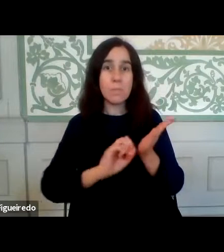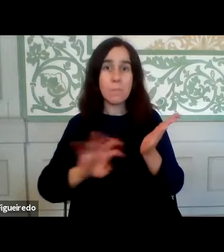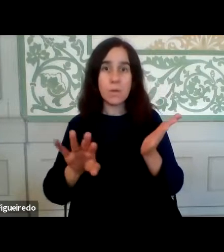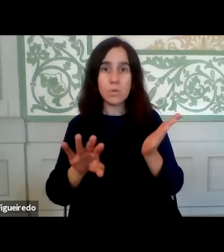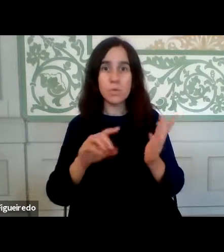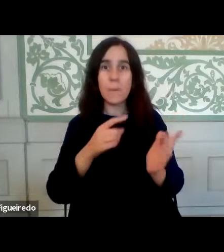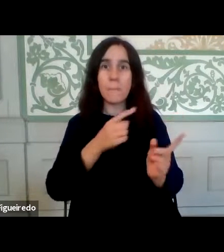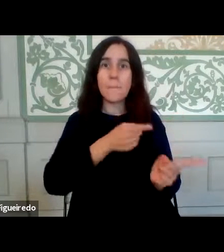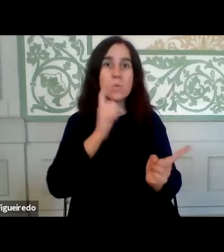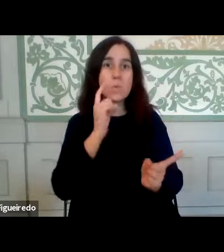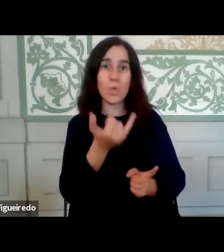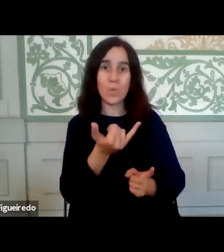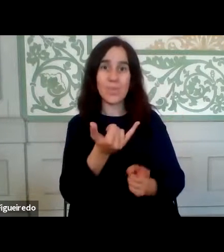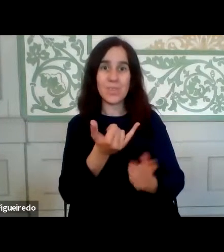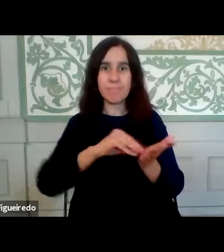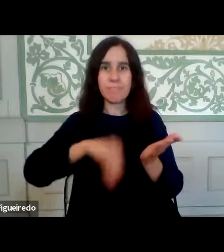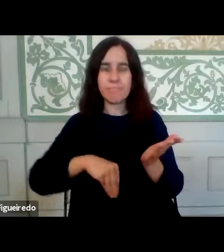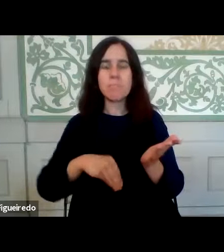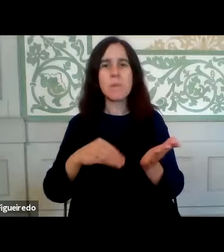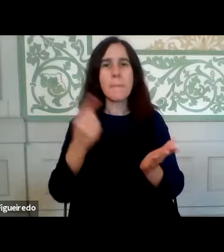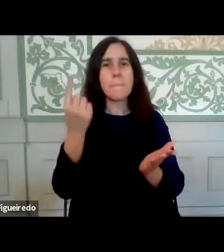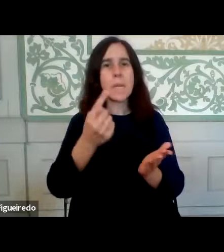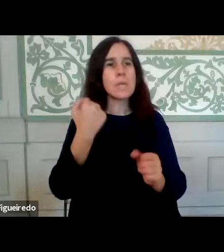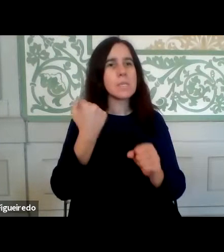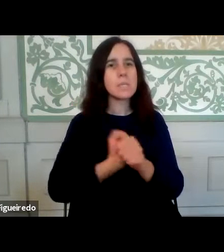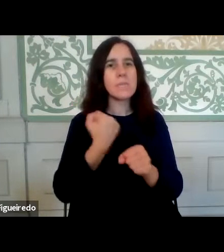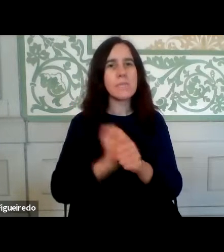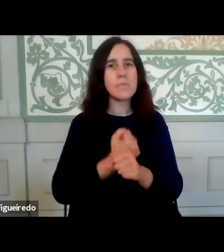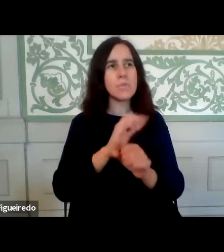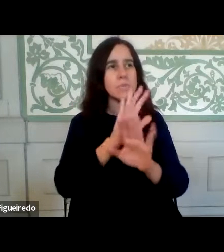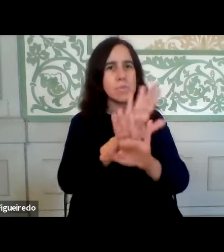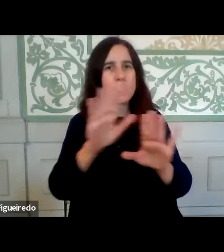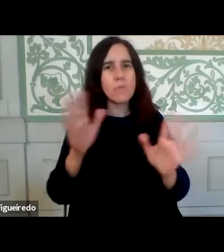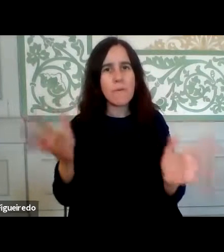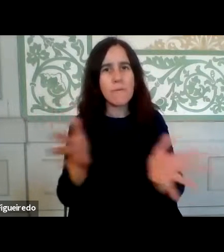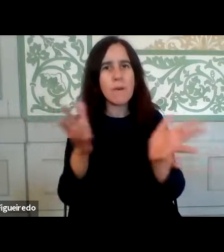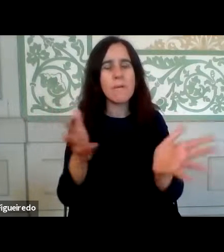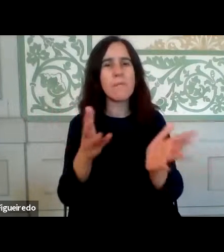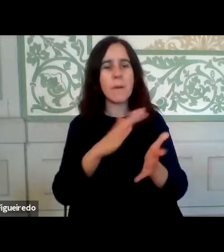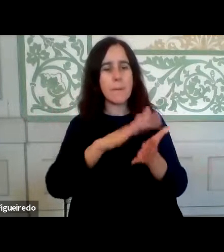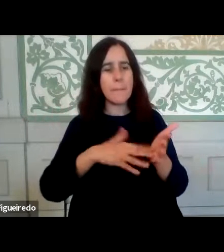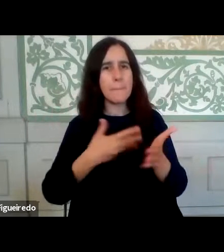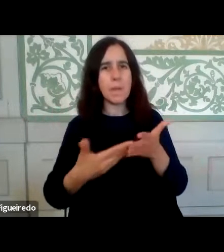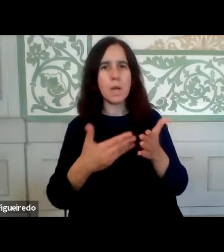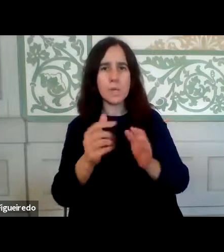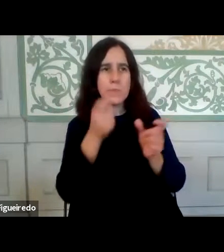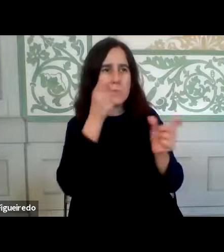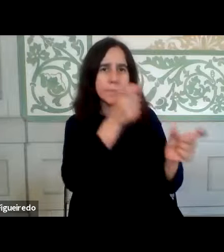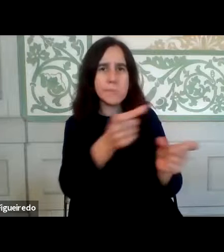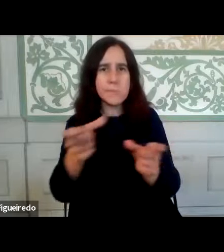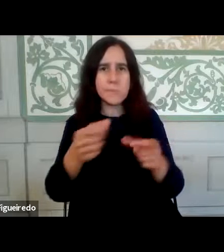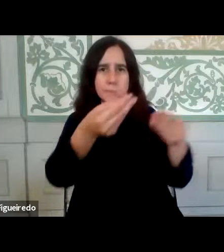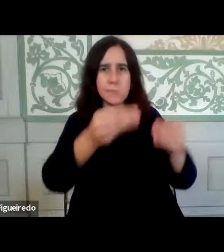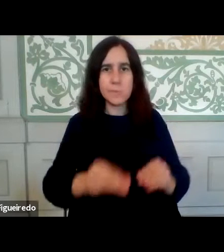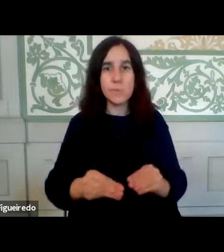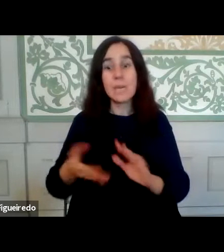2 de março que se mandava aos serviços fazer em planos de contingência e a declaração do